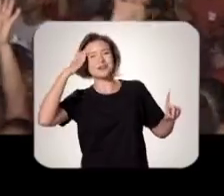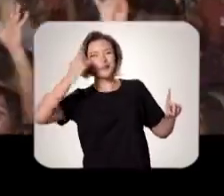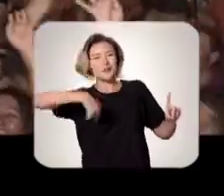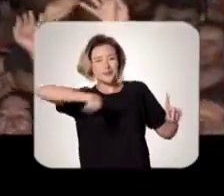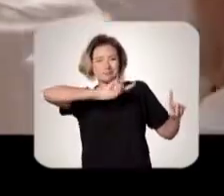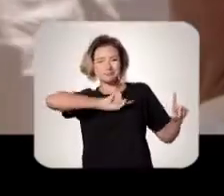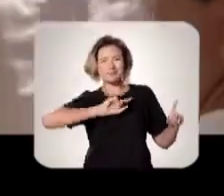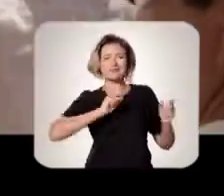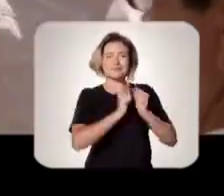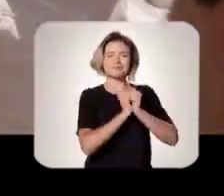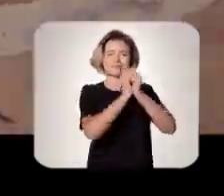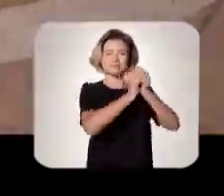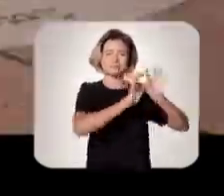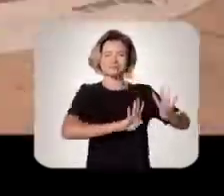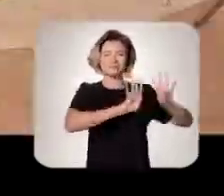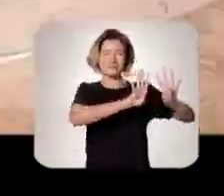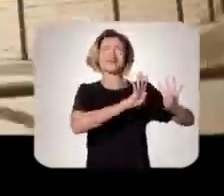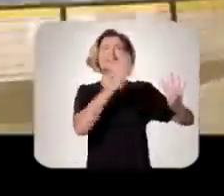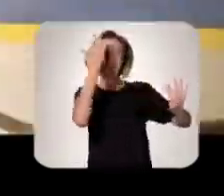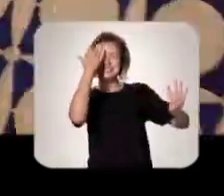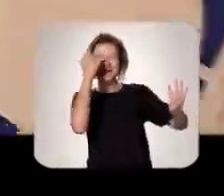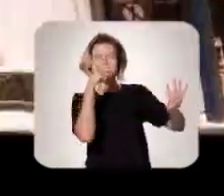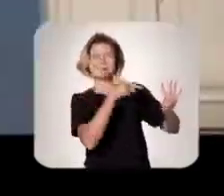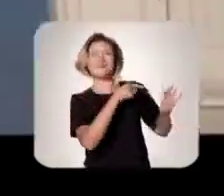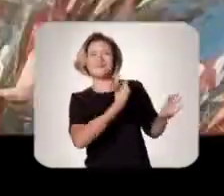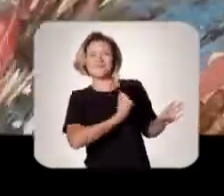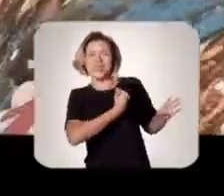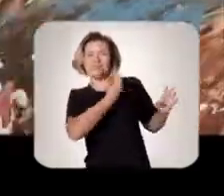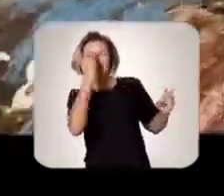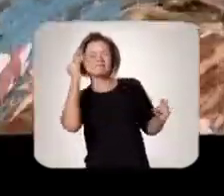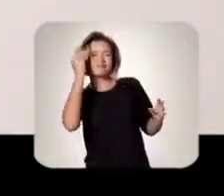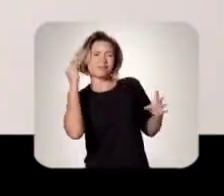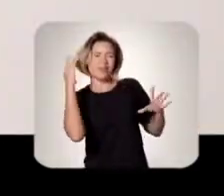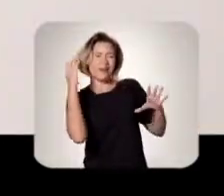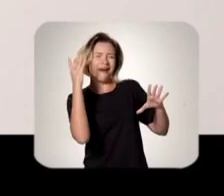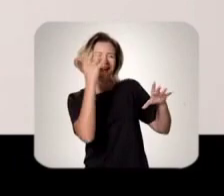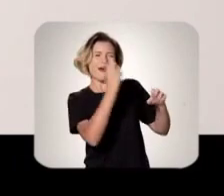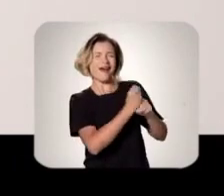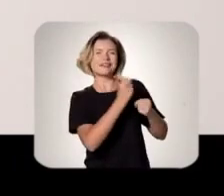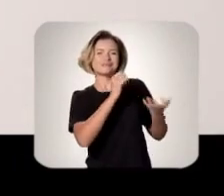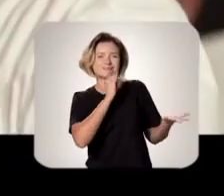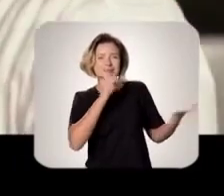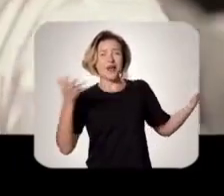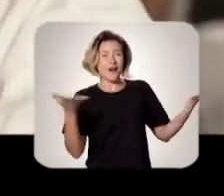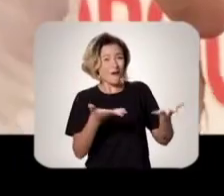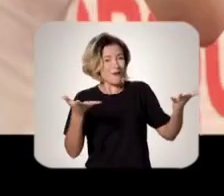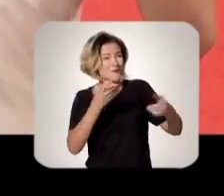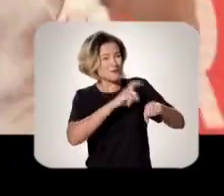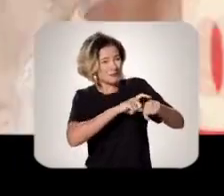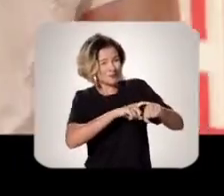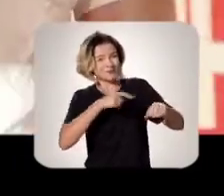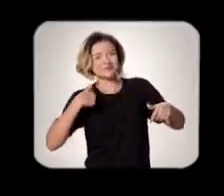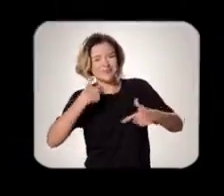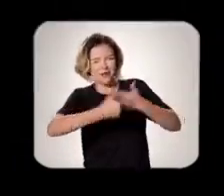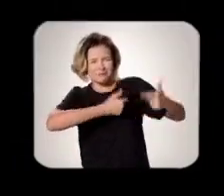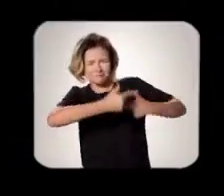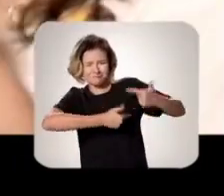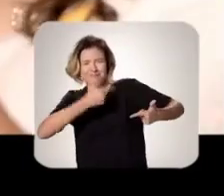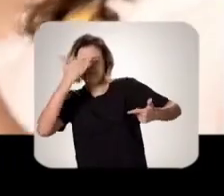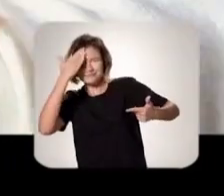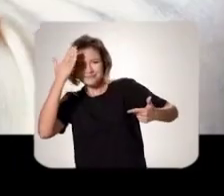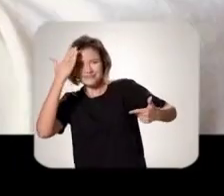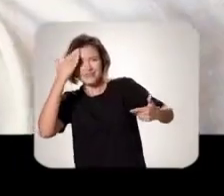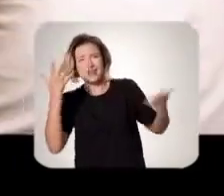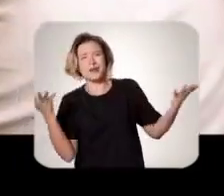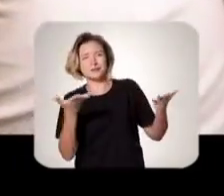com o povo Vai pra cima Porque sabe Que a vida ensina Teve um exemplo E agora vai Trabalha duro E sabe o que